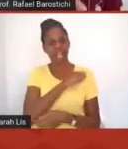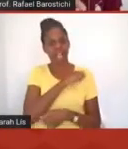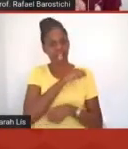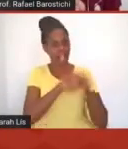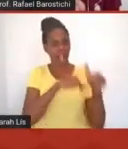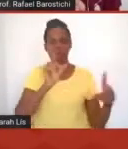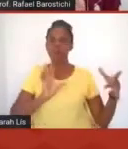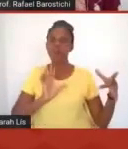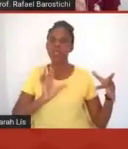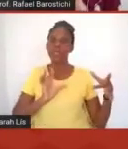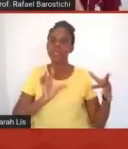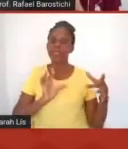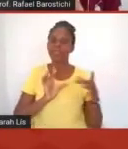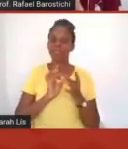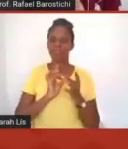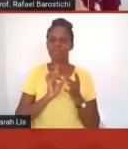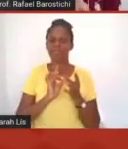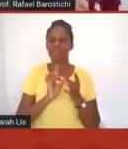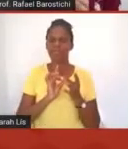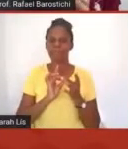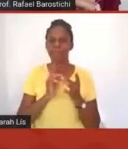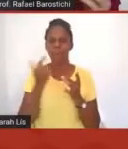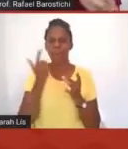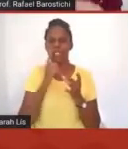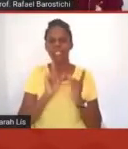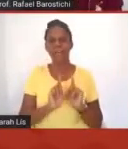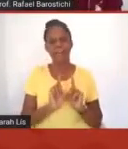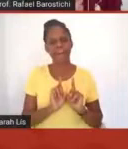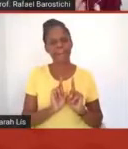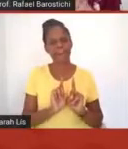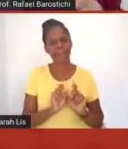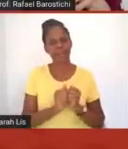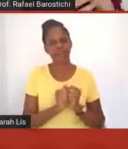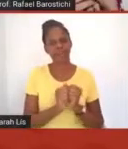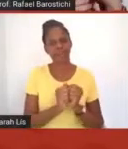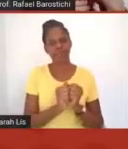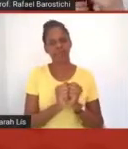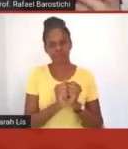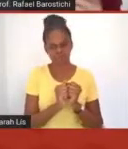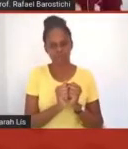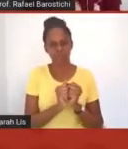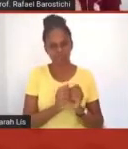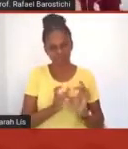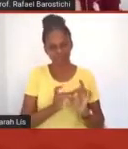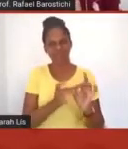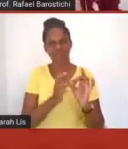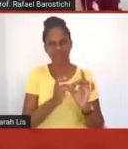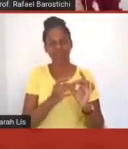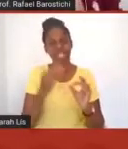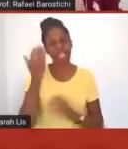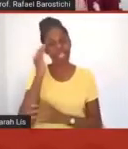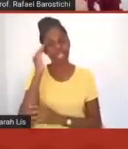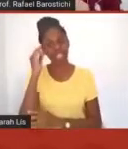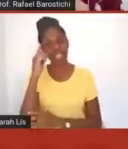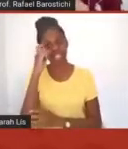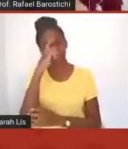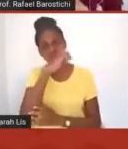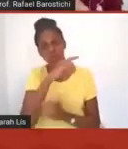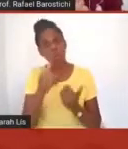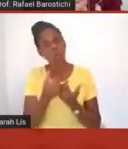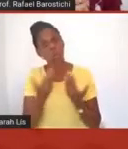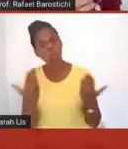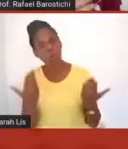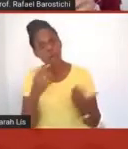perto, para de fato caminhar junto e entendendo quais têm sido as dificuldades, o que que